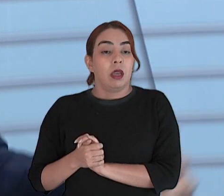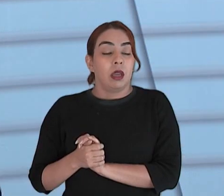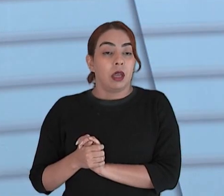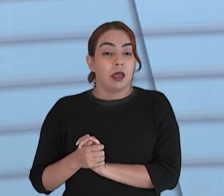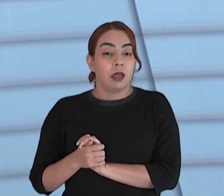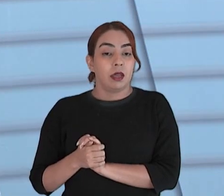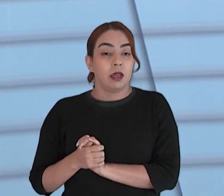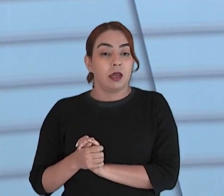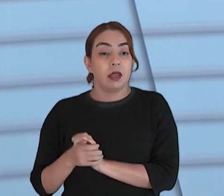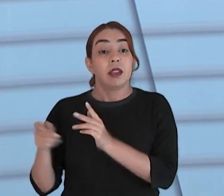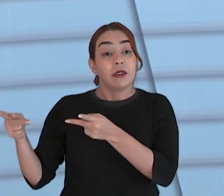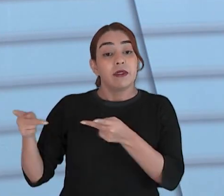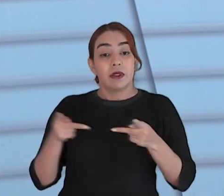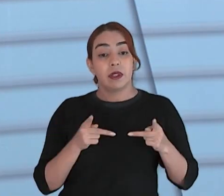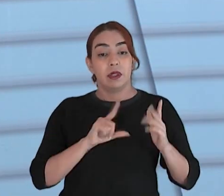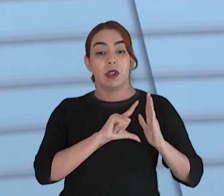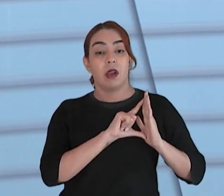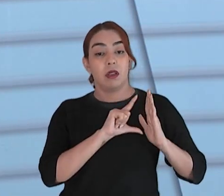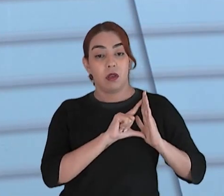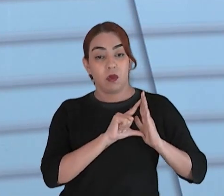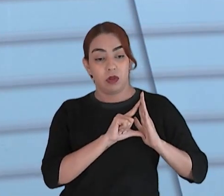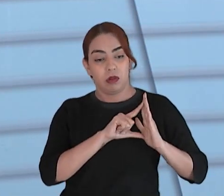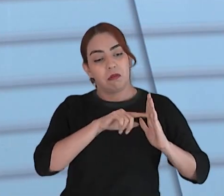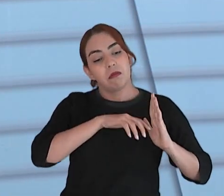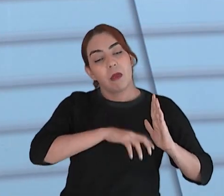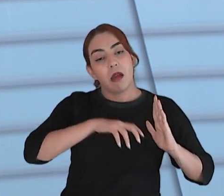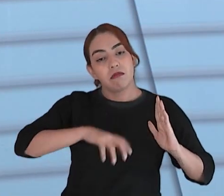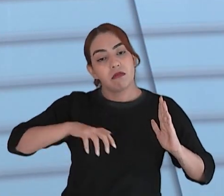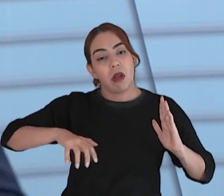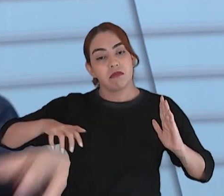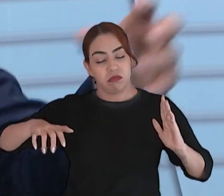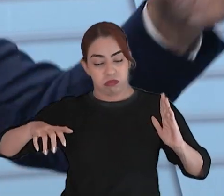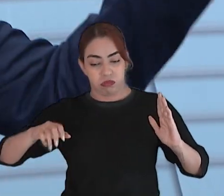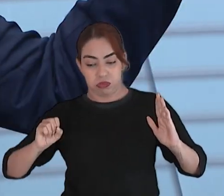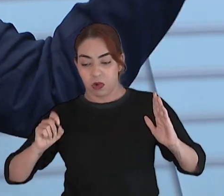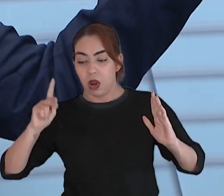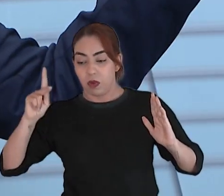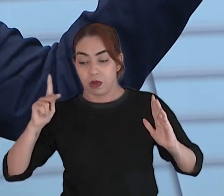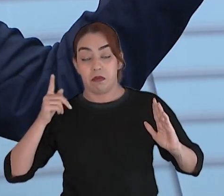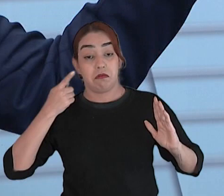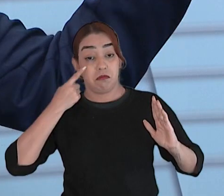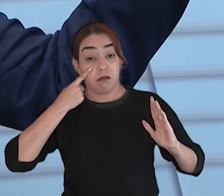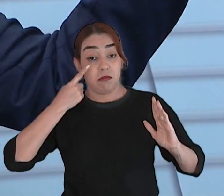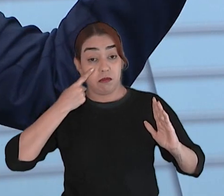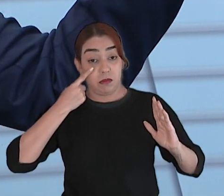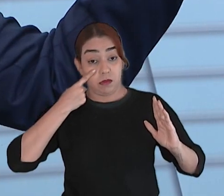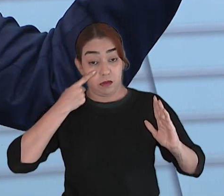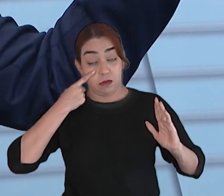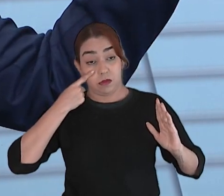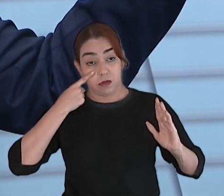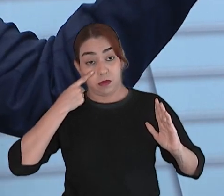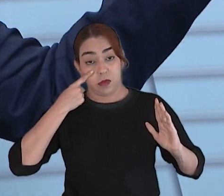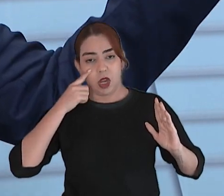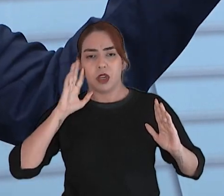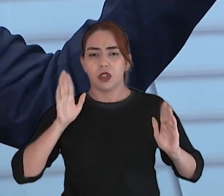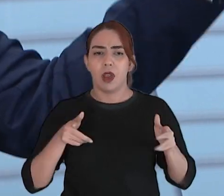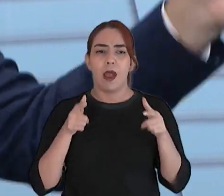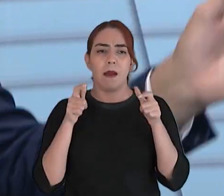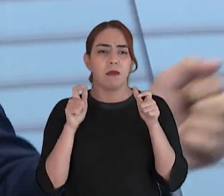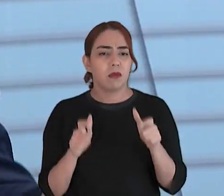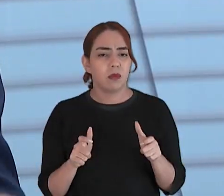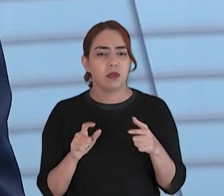comércios onde o produto deles é vendido aí ele levou ali para o Genibaú